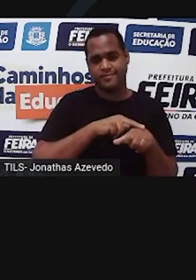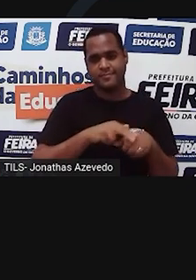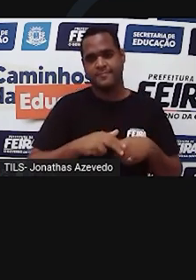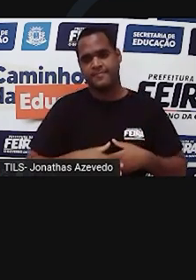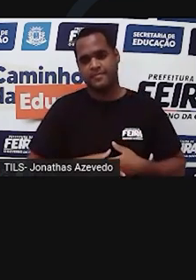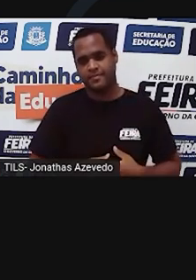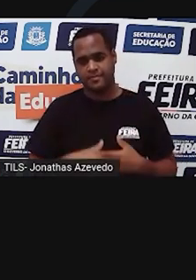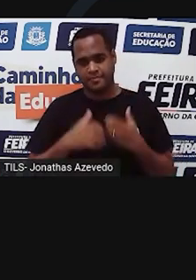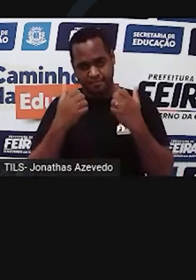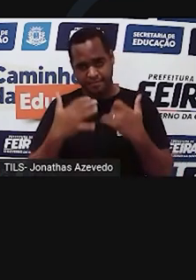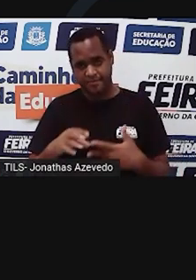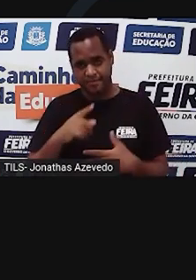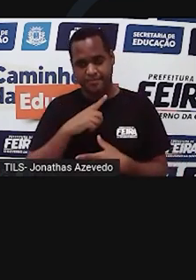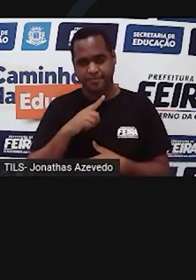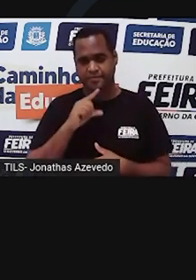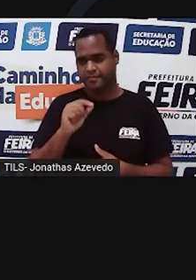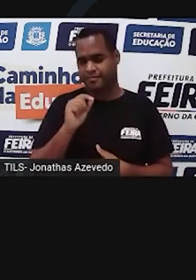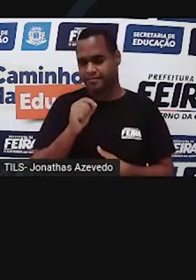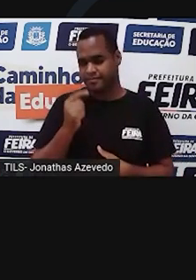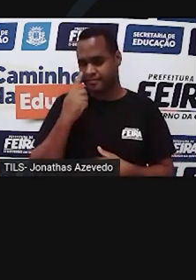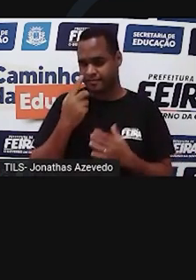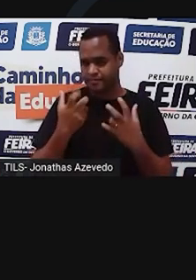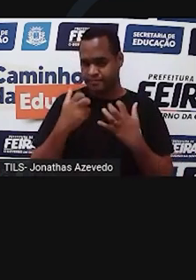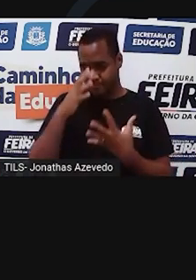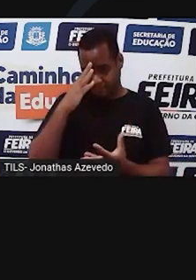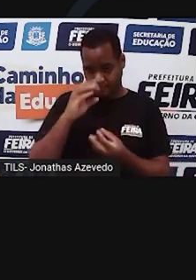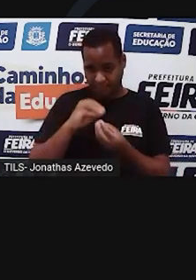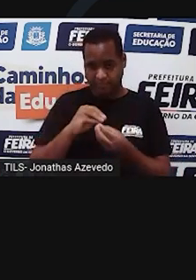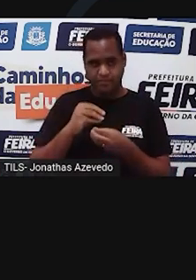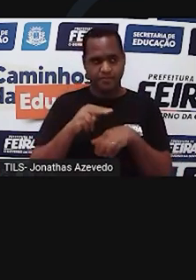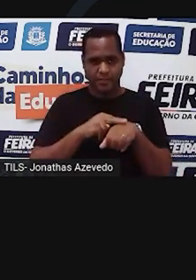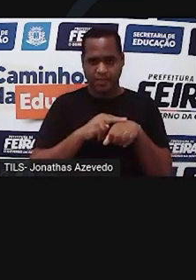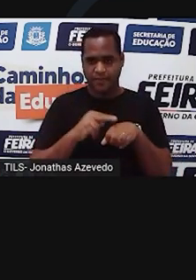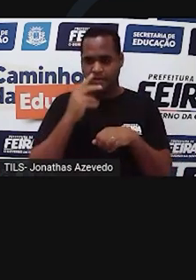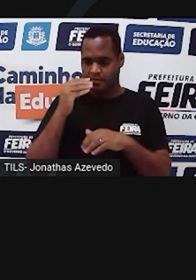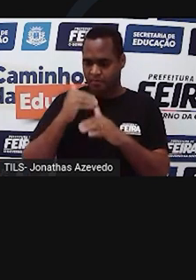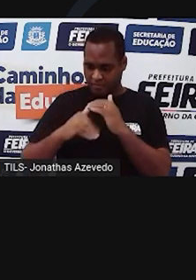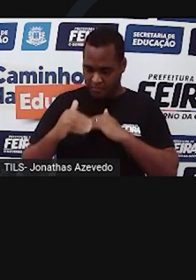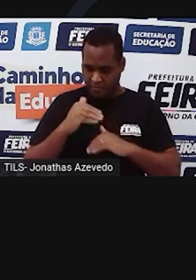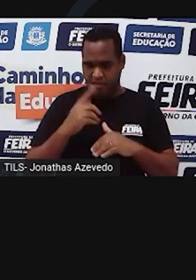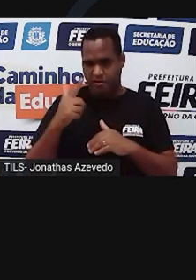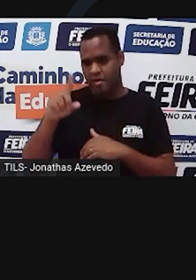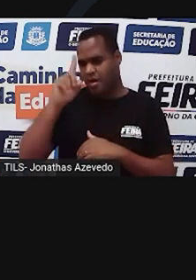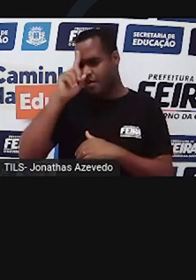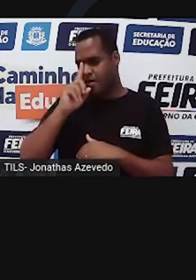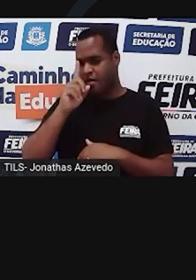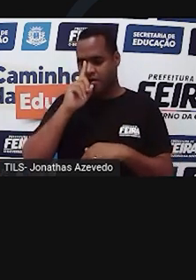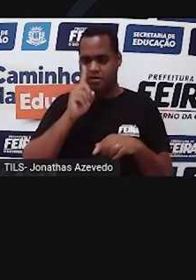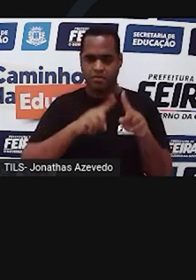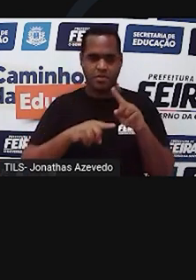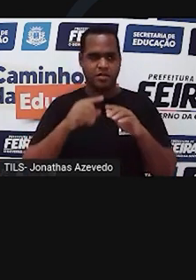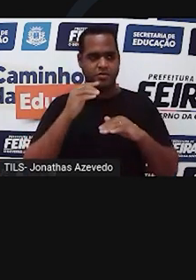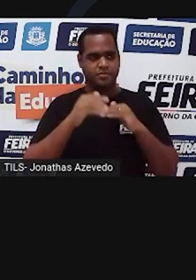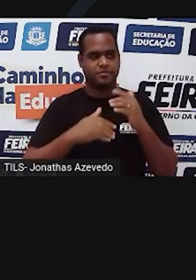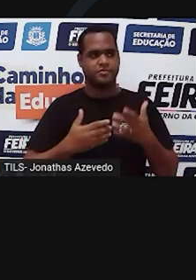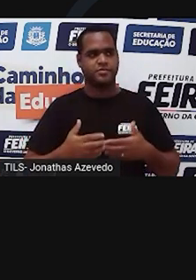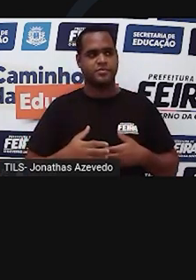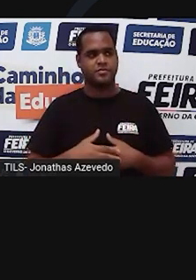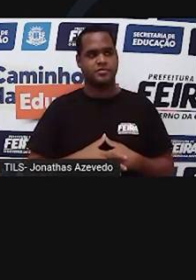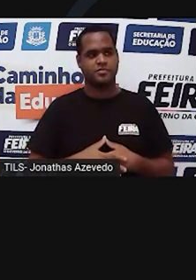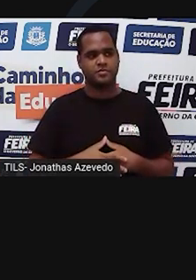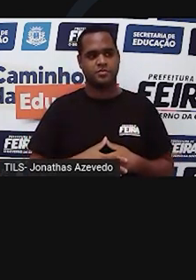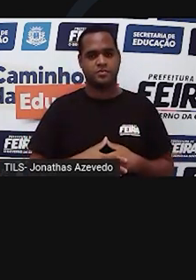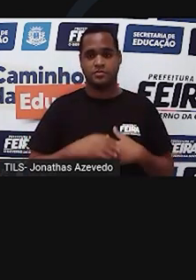Com base nisso, Mendel considerou as sementes verdes recessivas e as amarelas dominantes. As